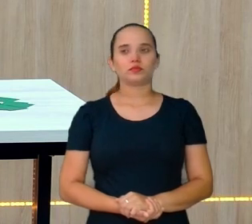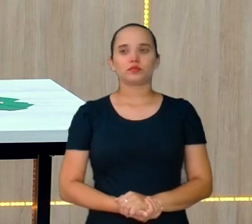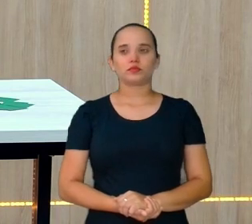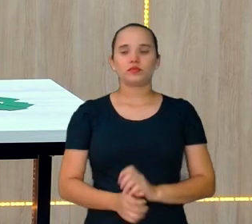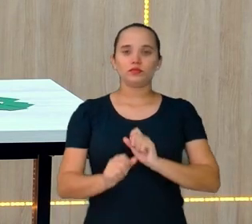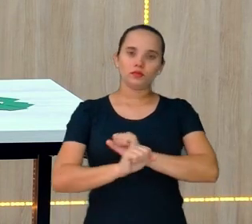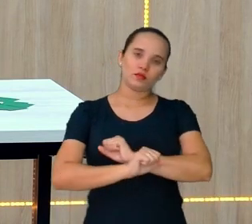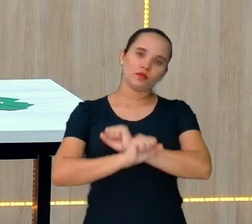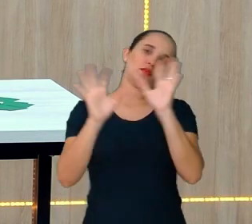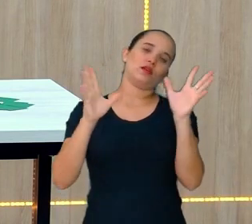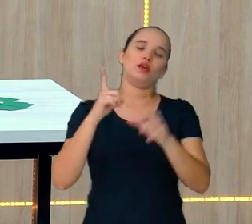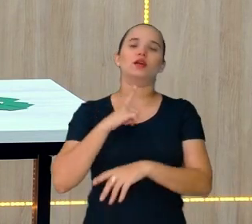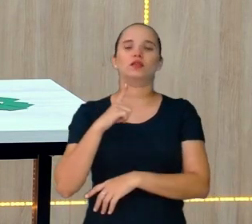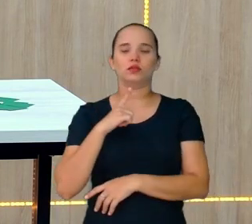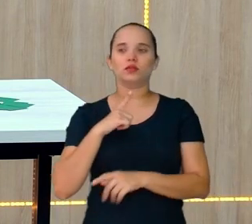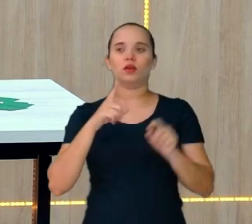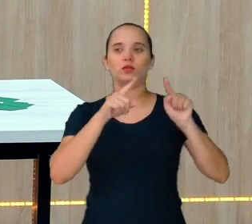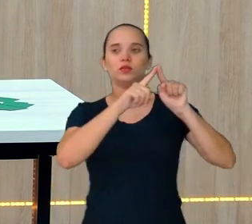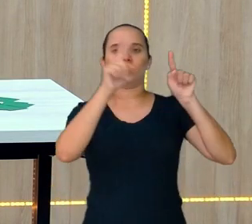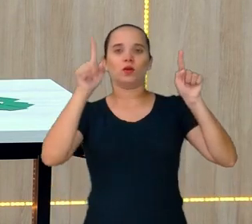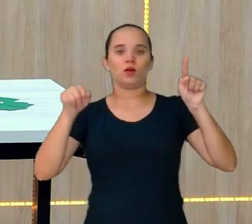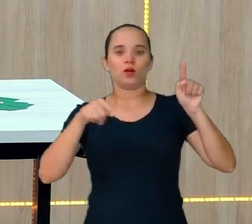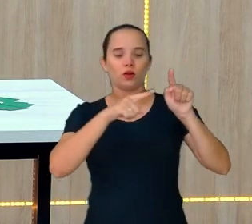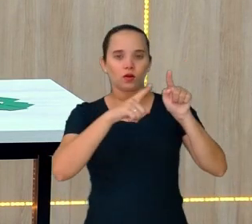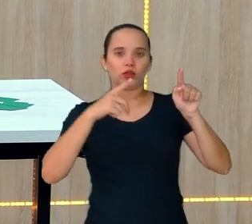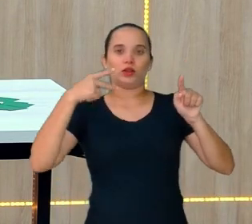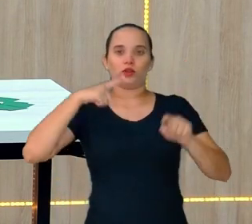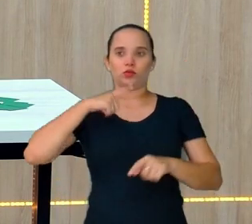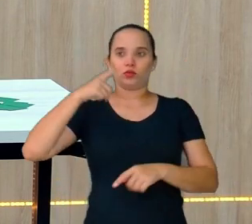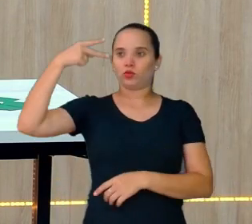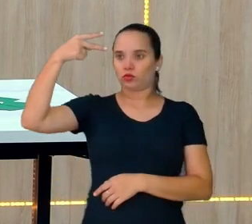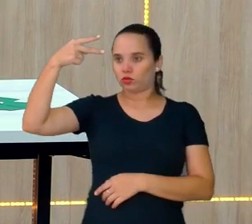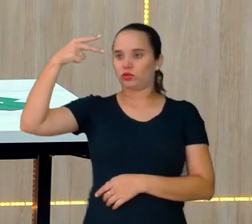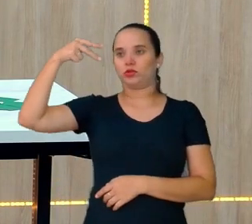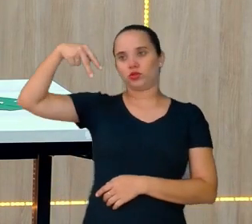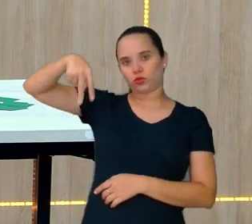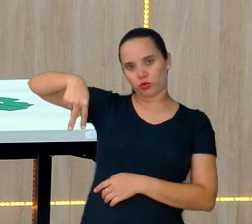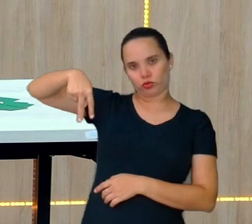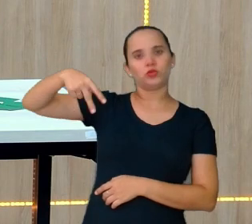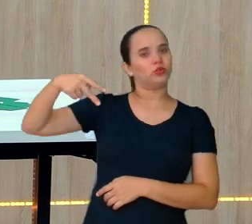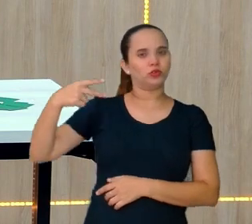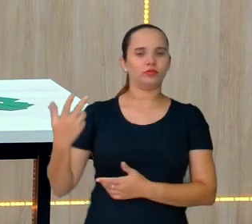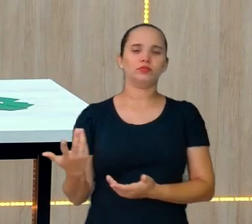Lógico, se eu estou num quadrado, se eu tenho 2 desse lado, eu vou ter 2 desse lado.